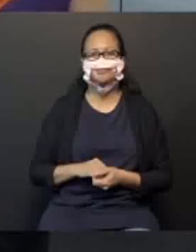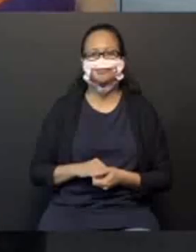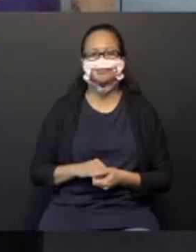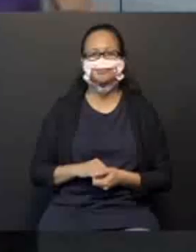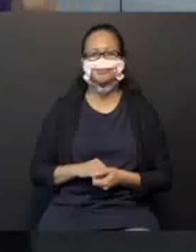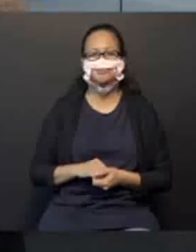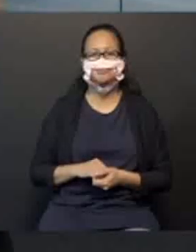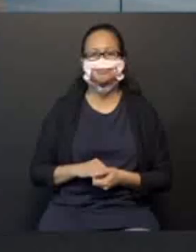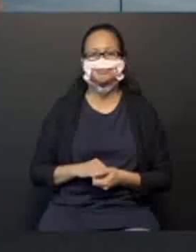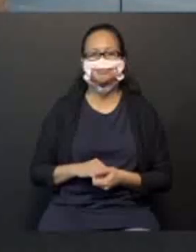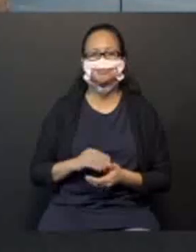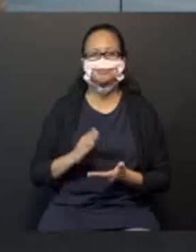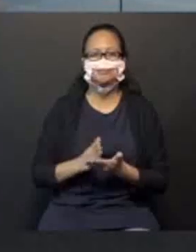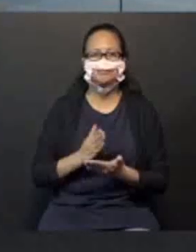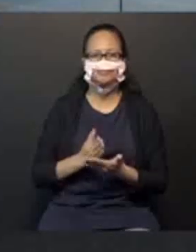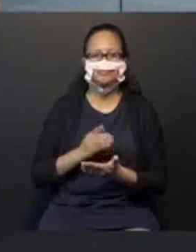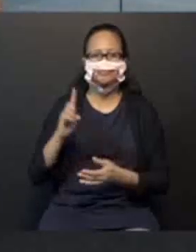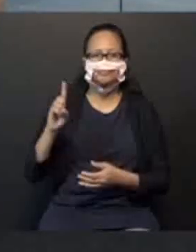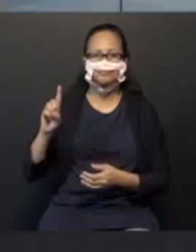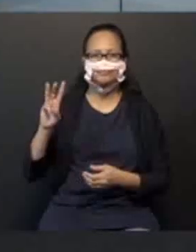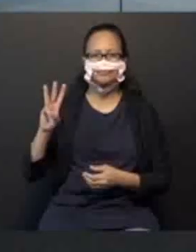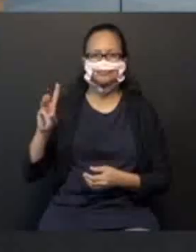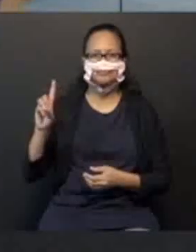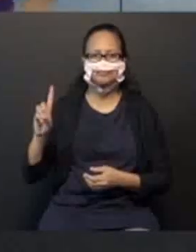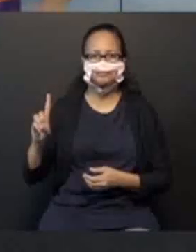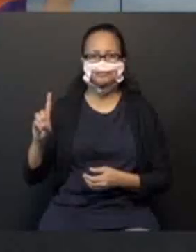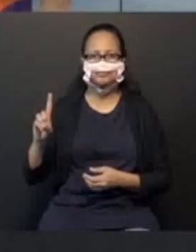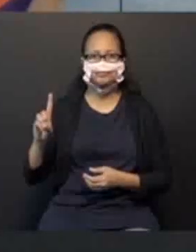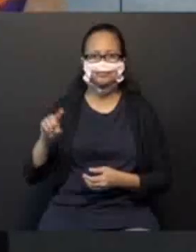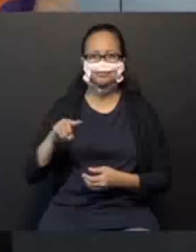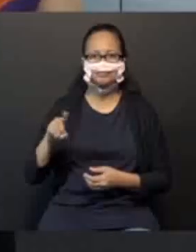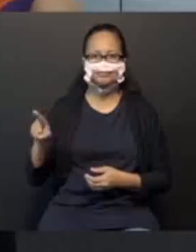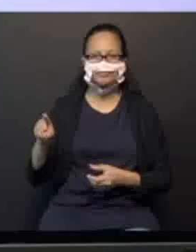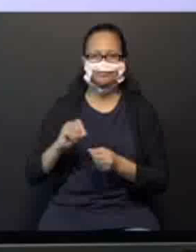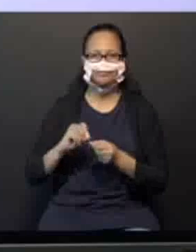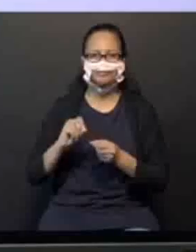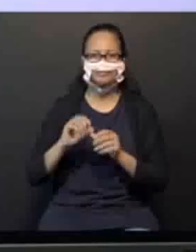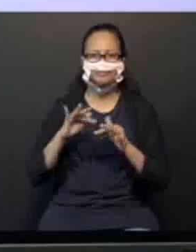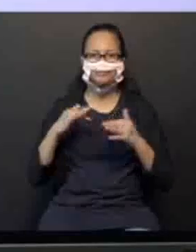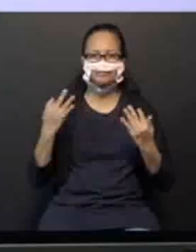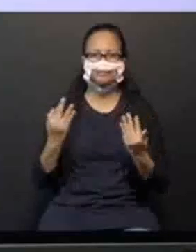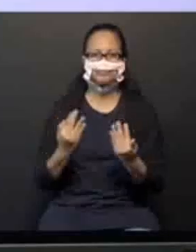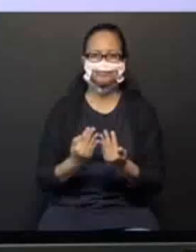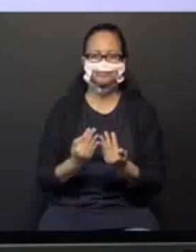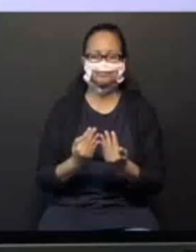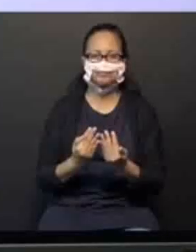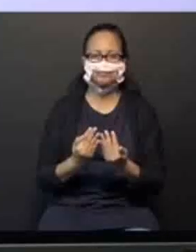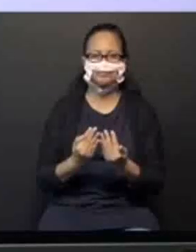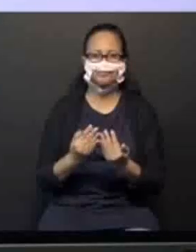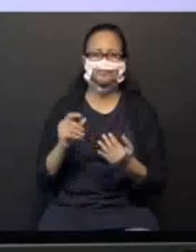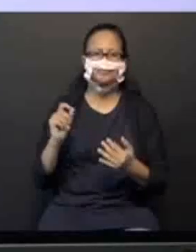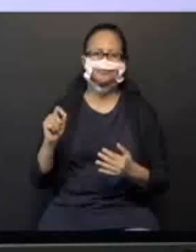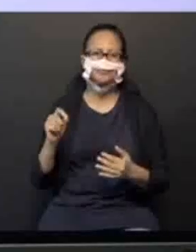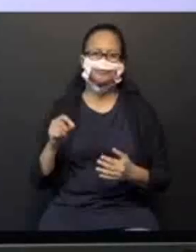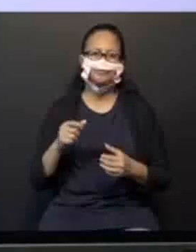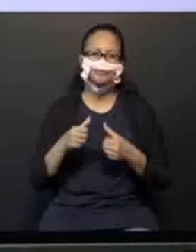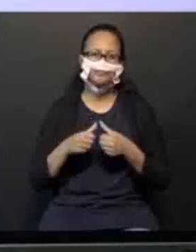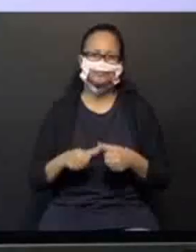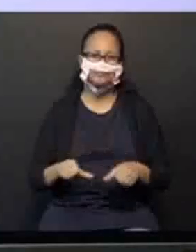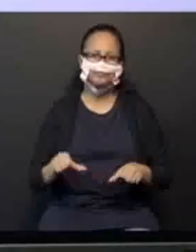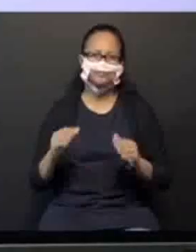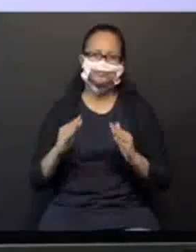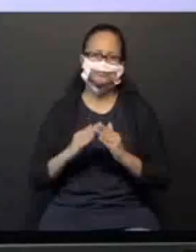Aqui na nossa página 131, vocês irão fazer com a família. Com quem estiver em casa com vocês neste